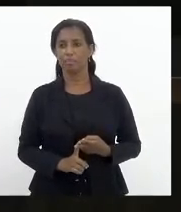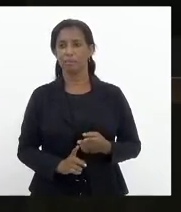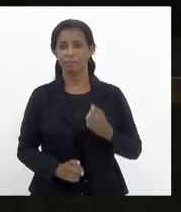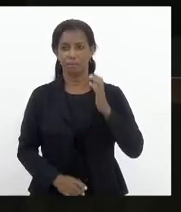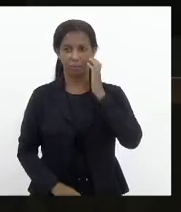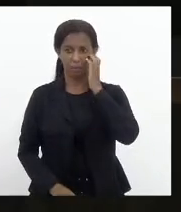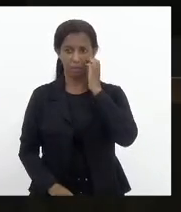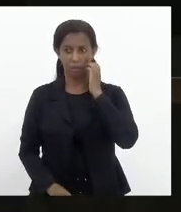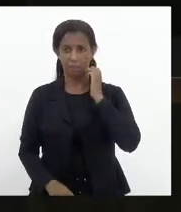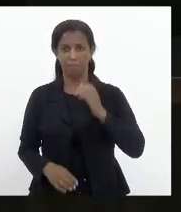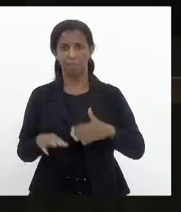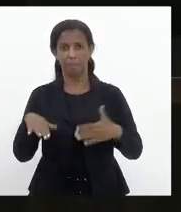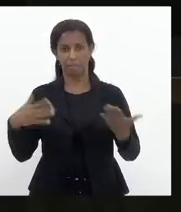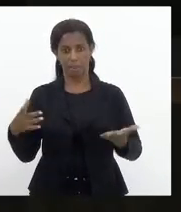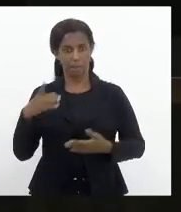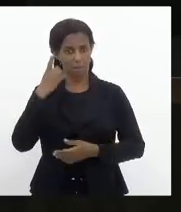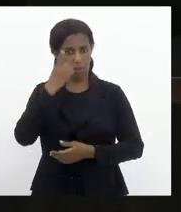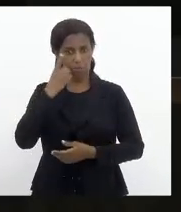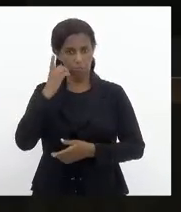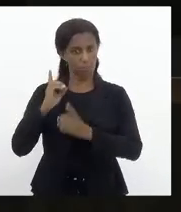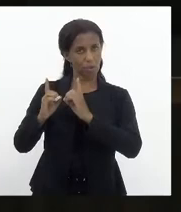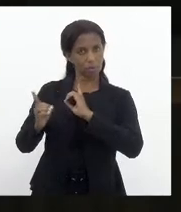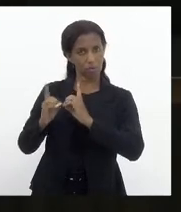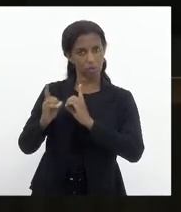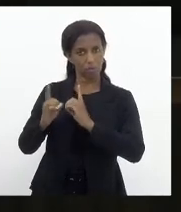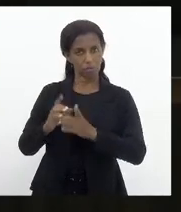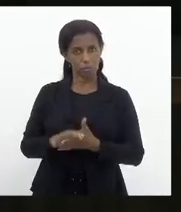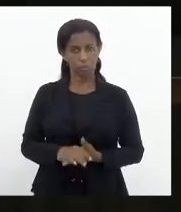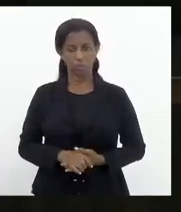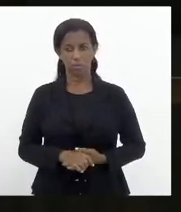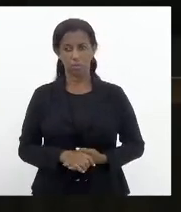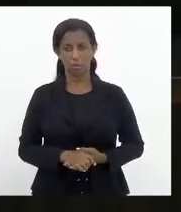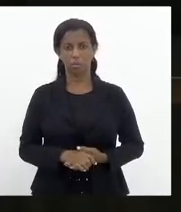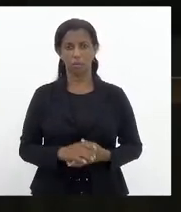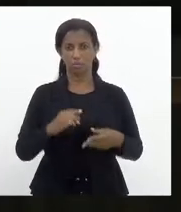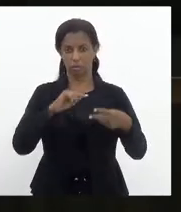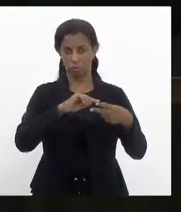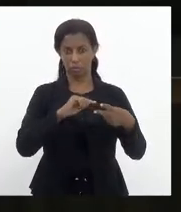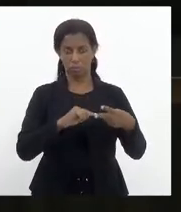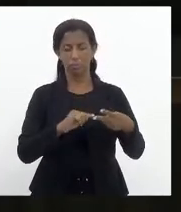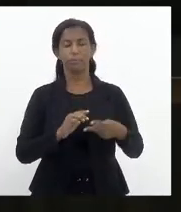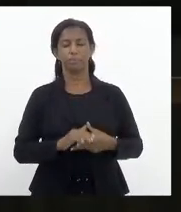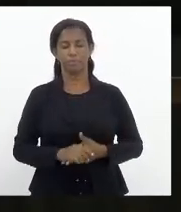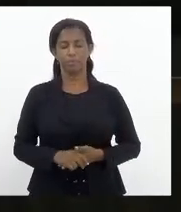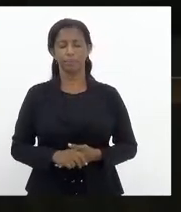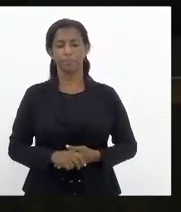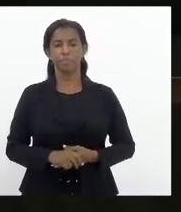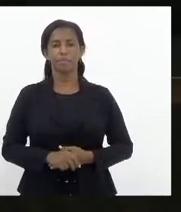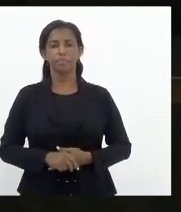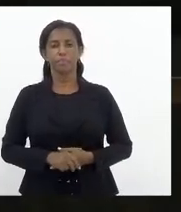Mais algum parlamentar que queira discutir a matéria? Então, Marta Rocha e Márcio Gualberto.